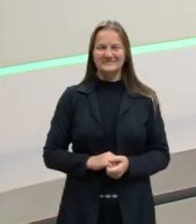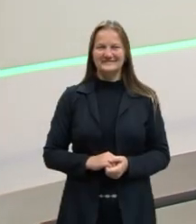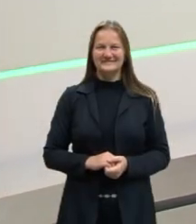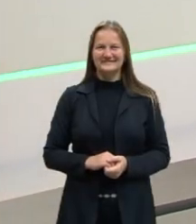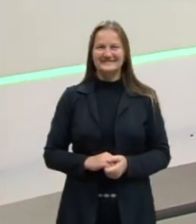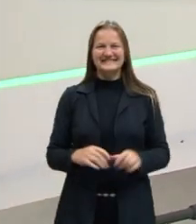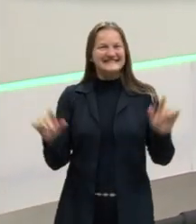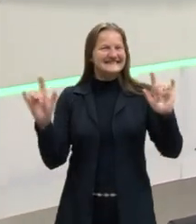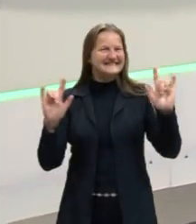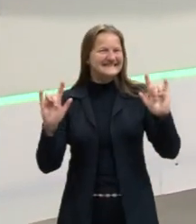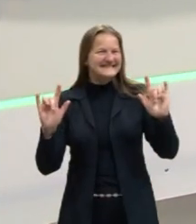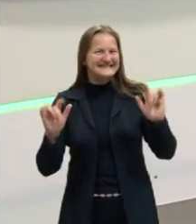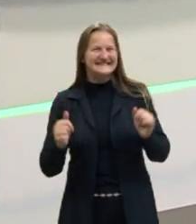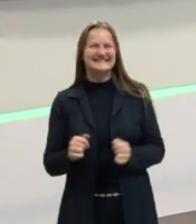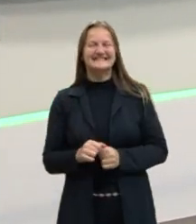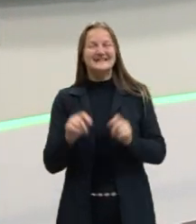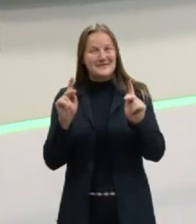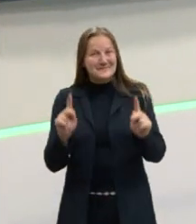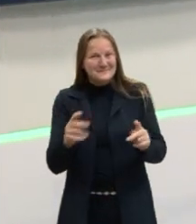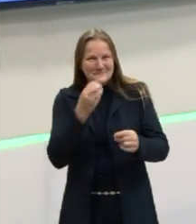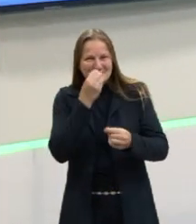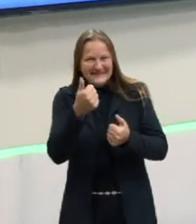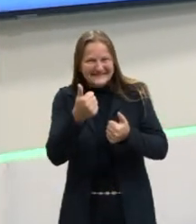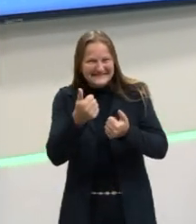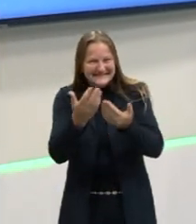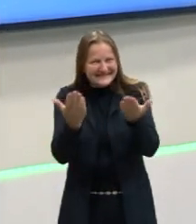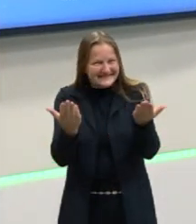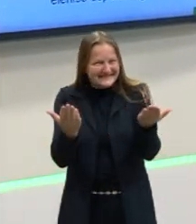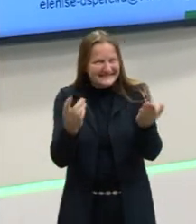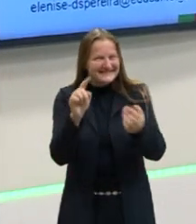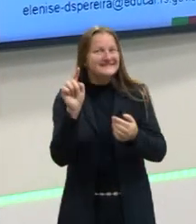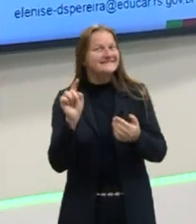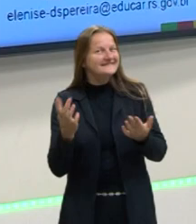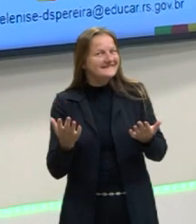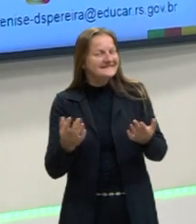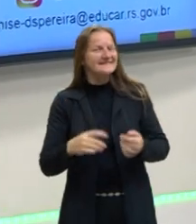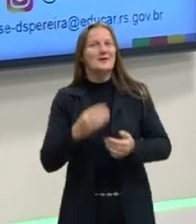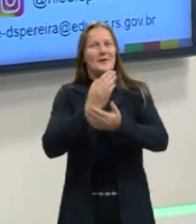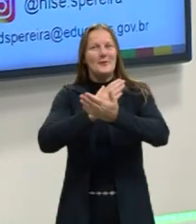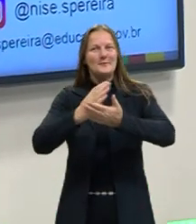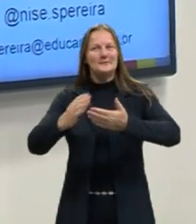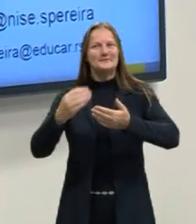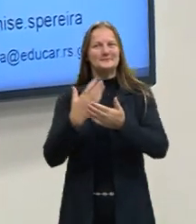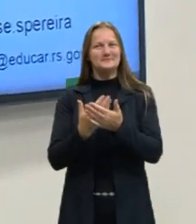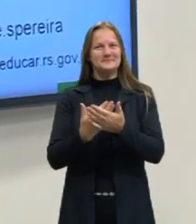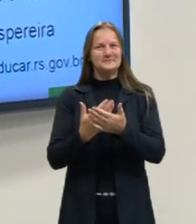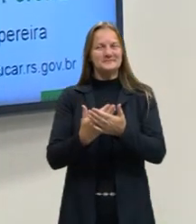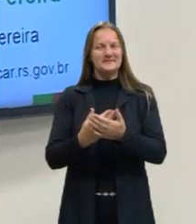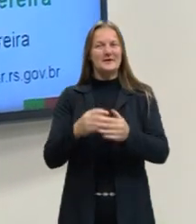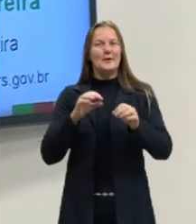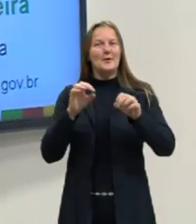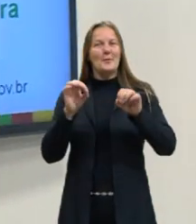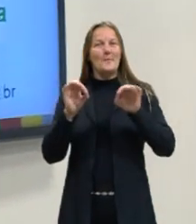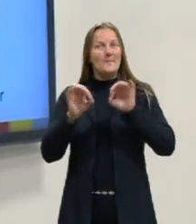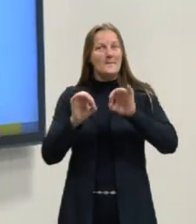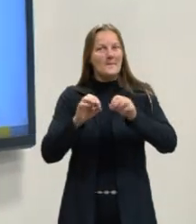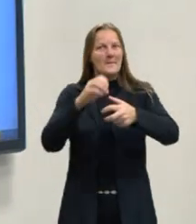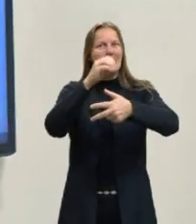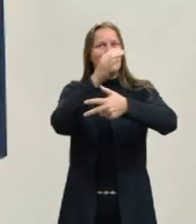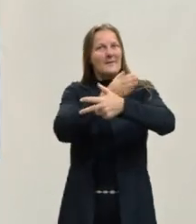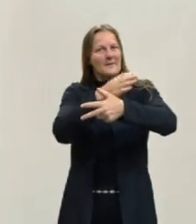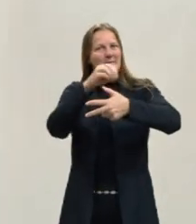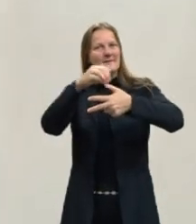Olá pessoal, como estão? Estamos começando mais uma aula então do programa Pré-ENEM,